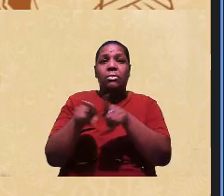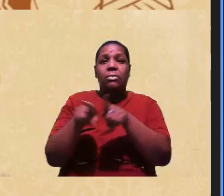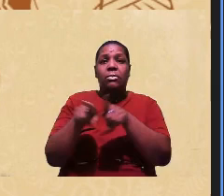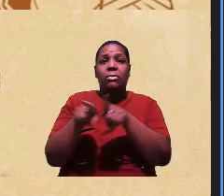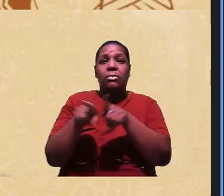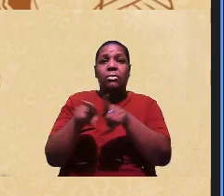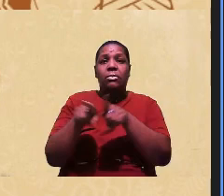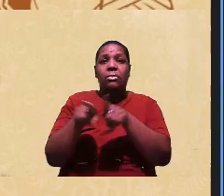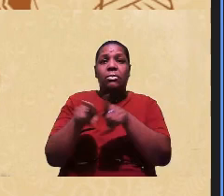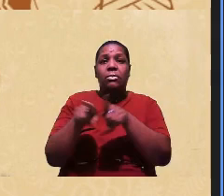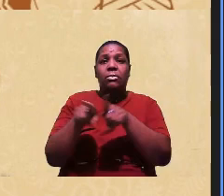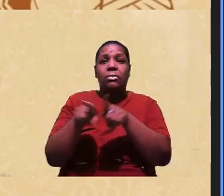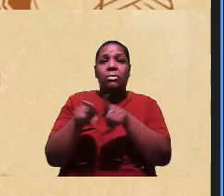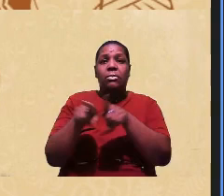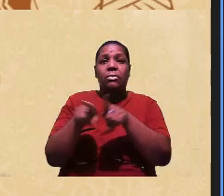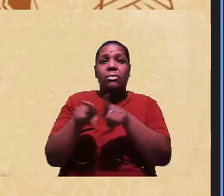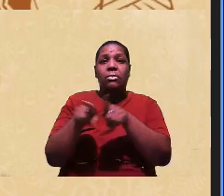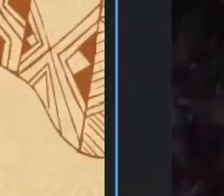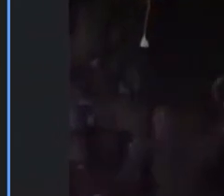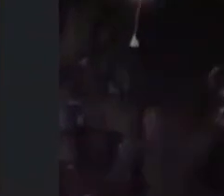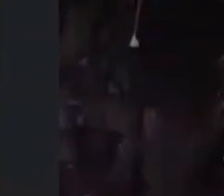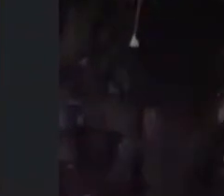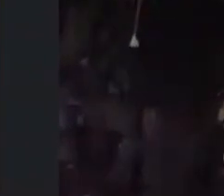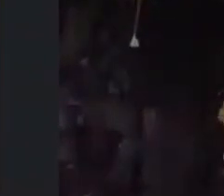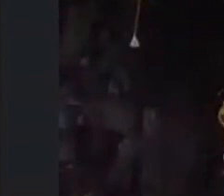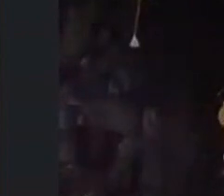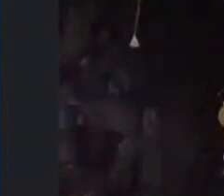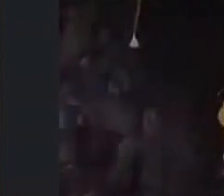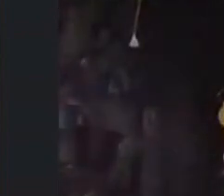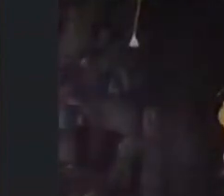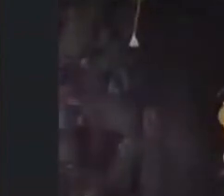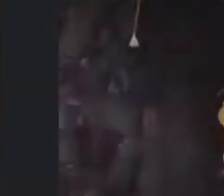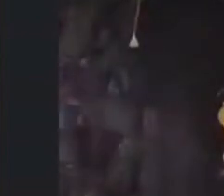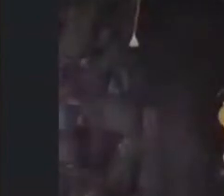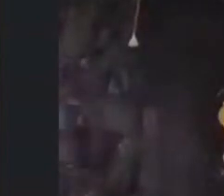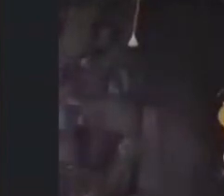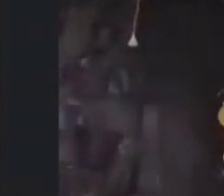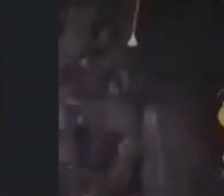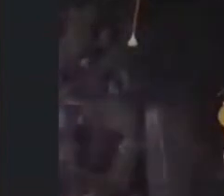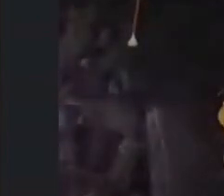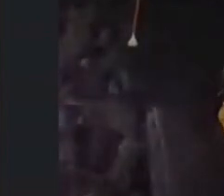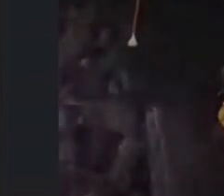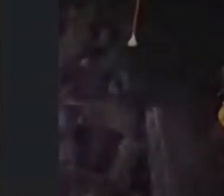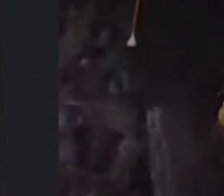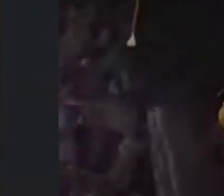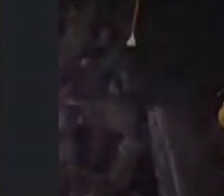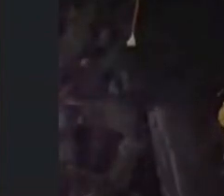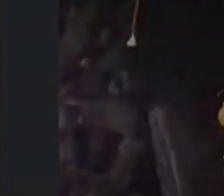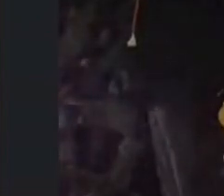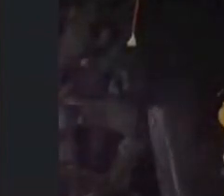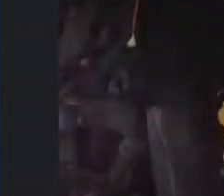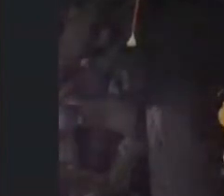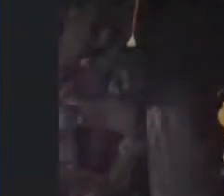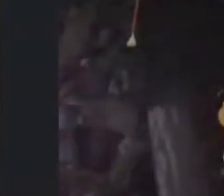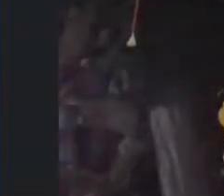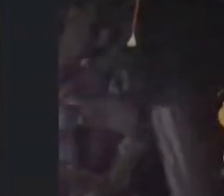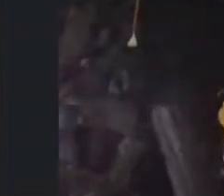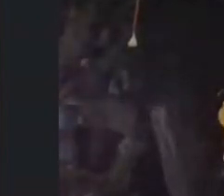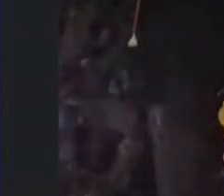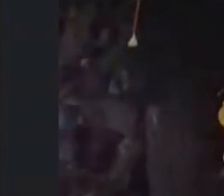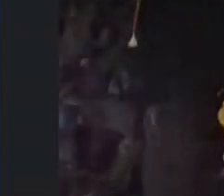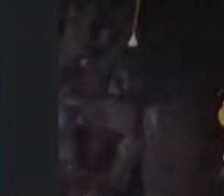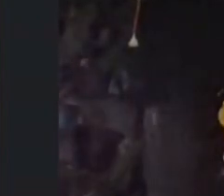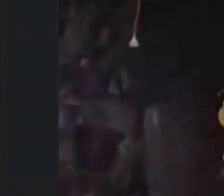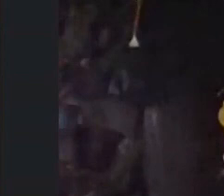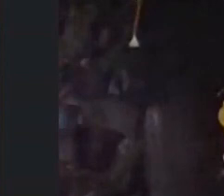que estão passíveis de serem discriminadas agora a banca não tá ali pra fazer julgamento sobre os